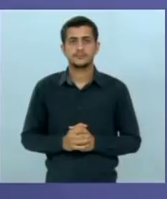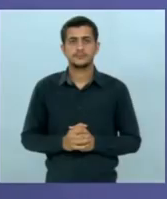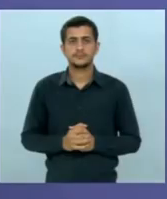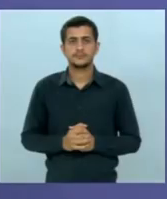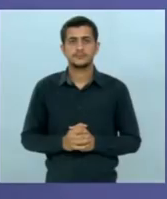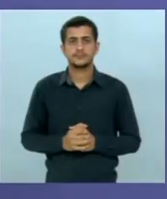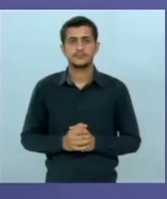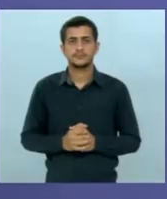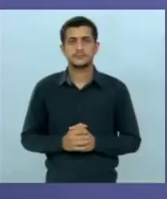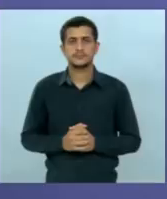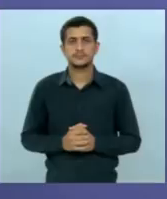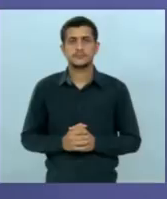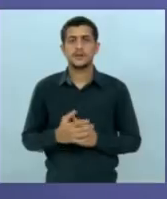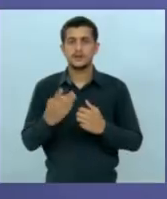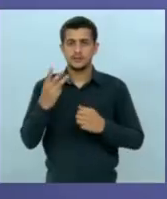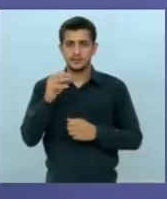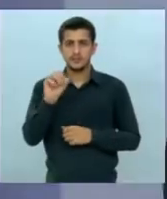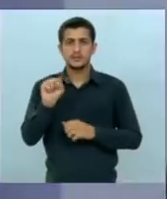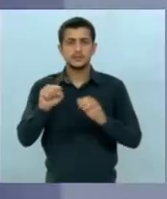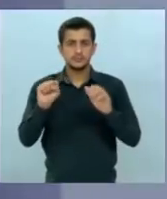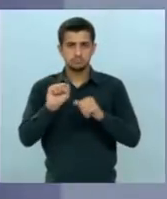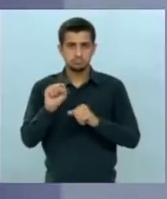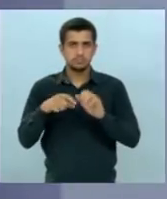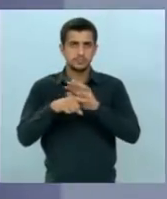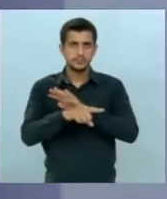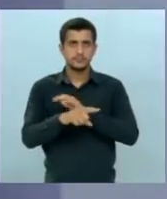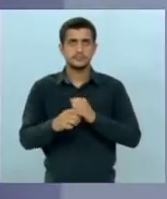30 segundos para fazer a sua pergunta a partir de agora